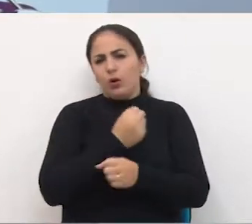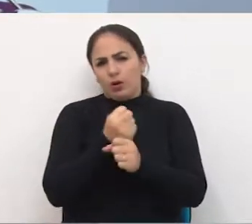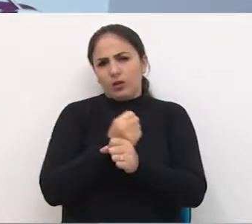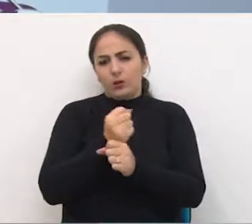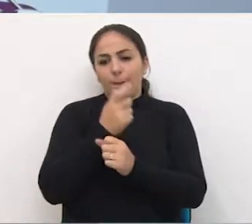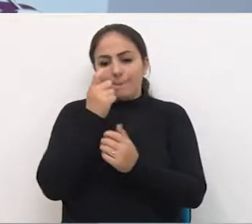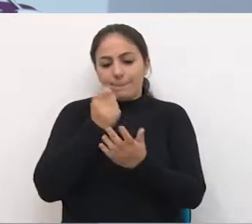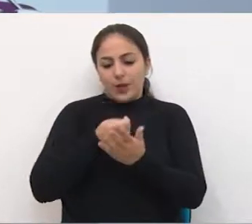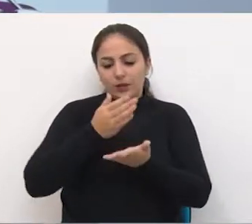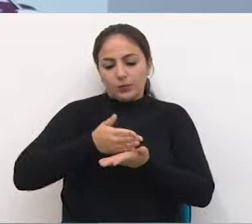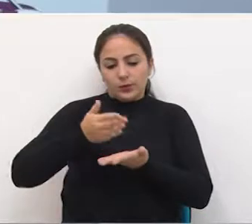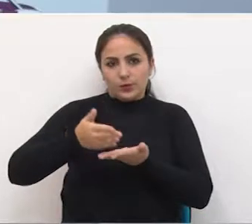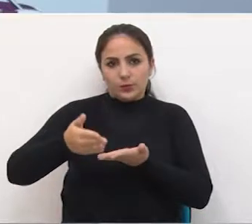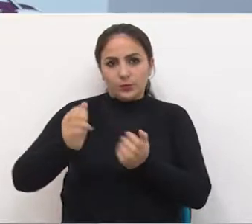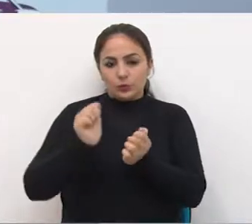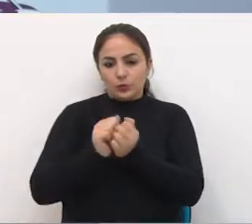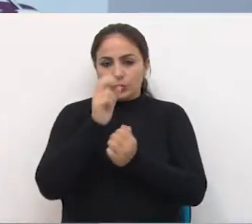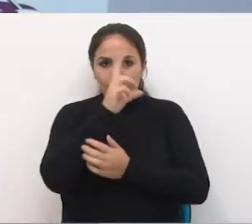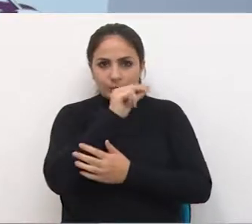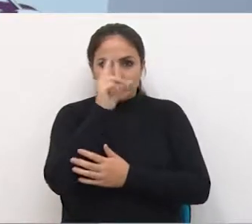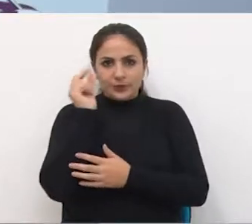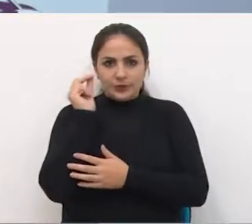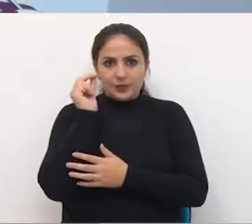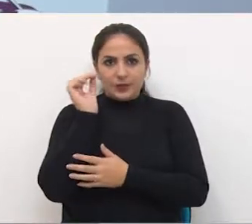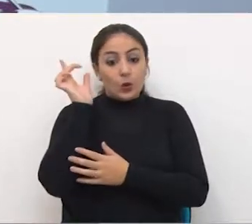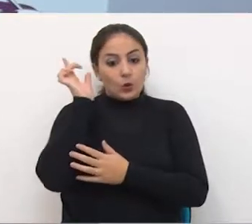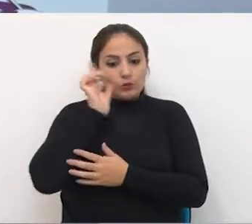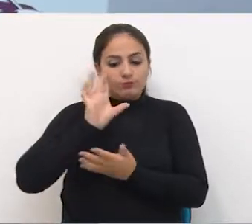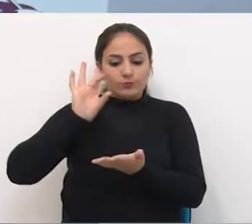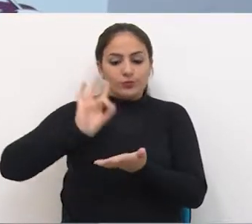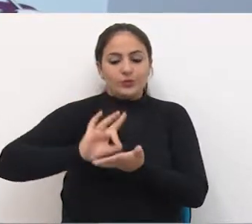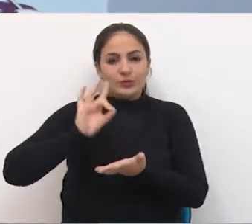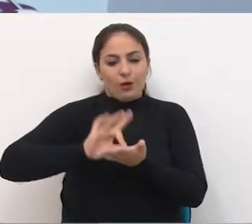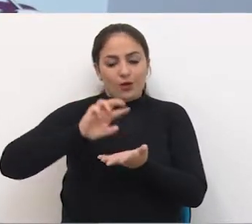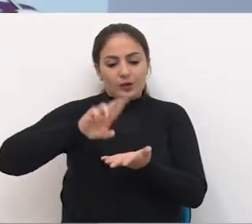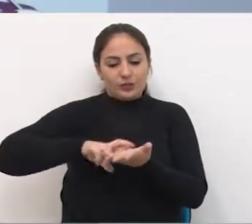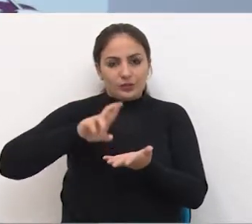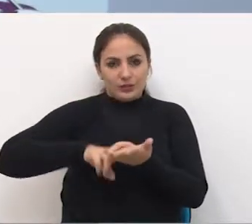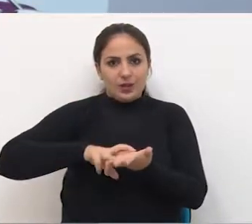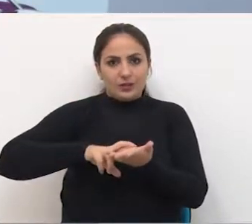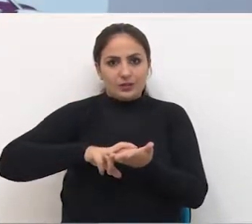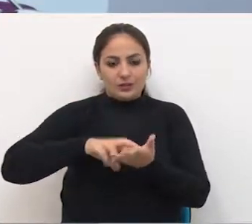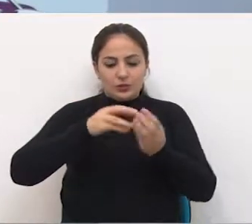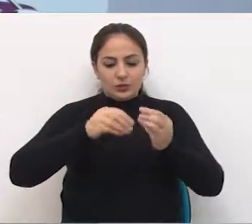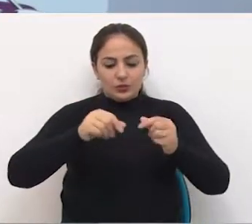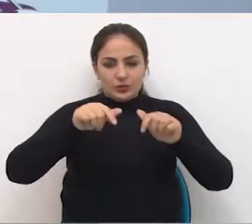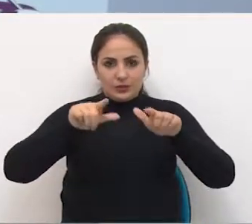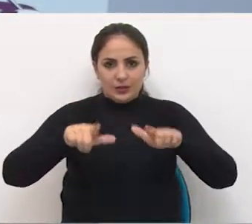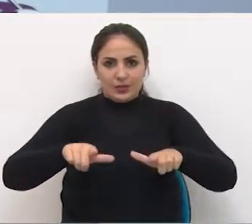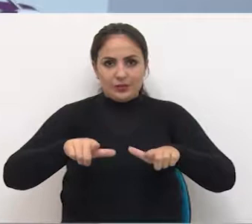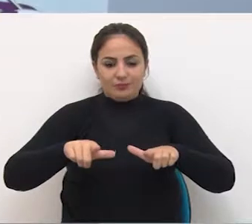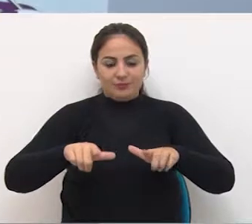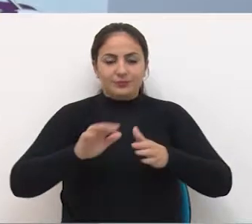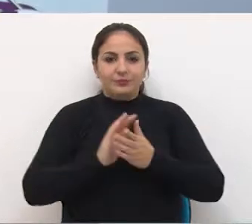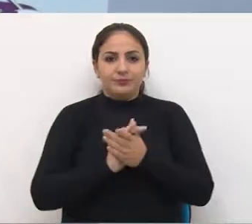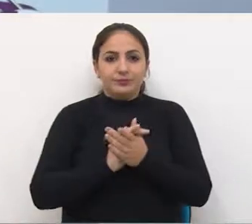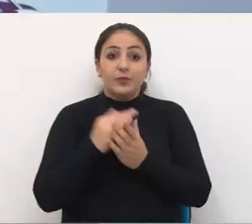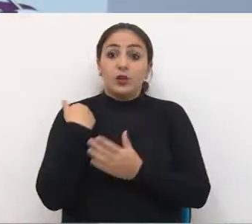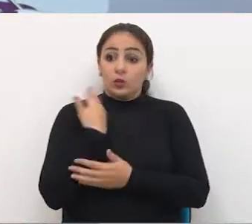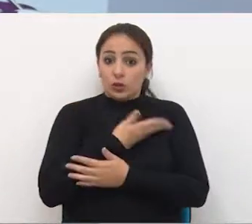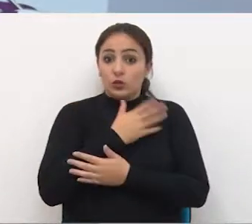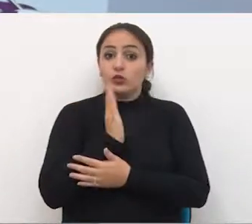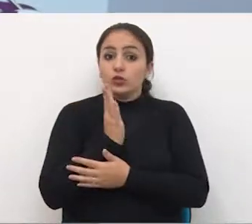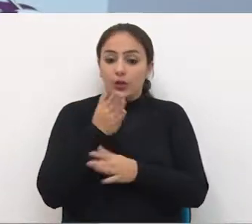de anos, um parcelamento que vai ser feito junto ao município, a posse definitiva do terreno, a propriedade do terreno. Então, nós já aprovamos